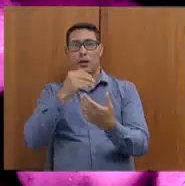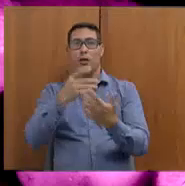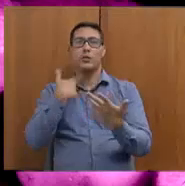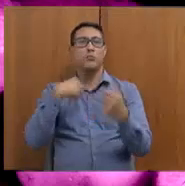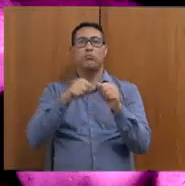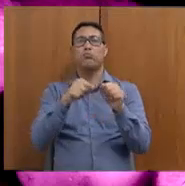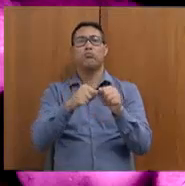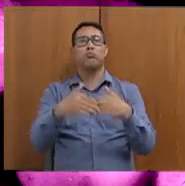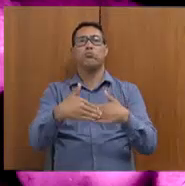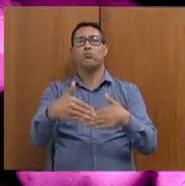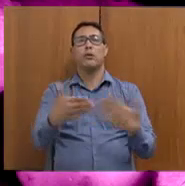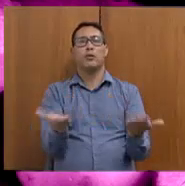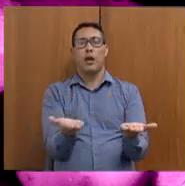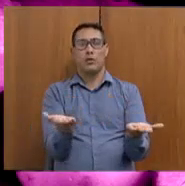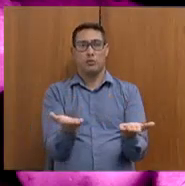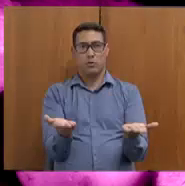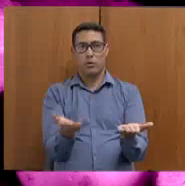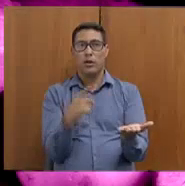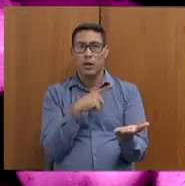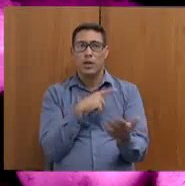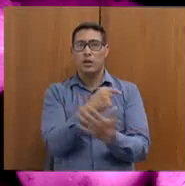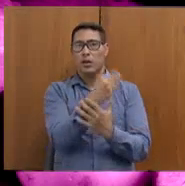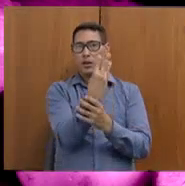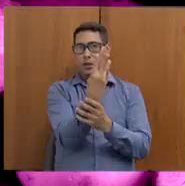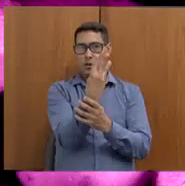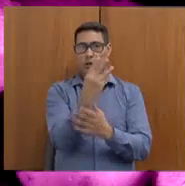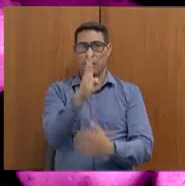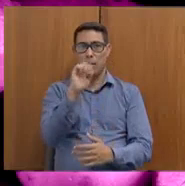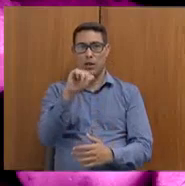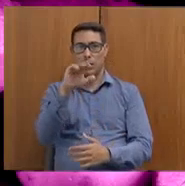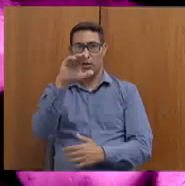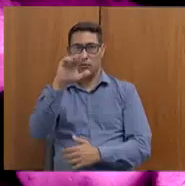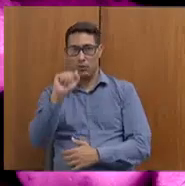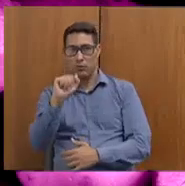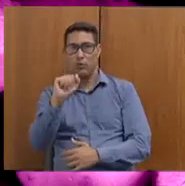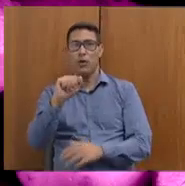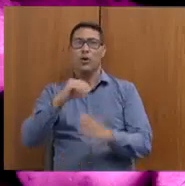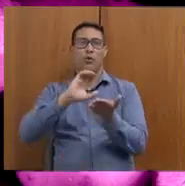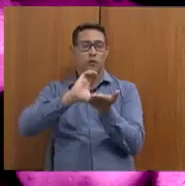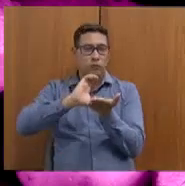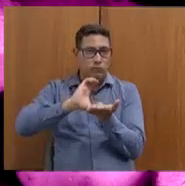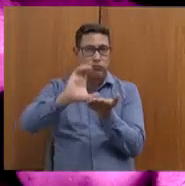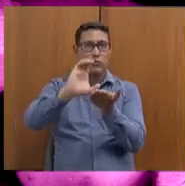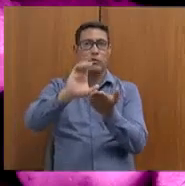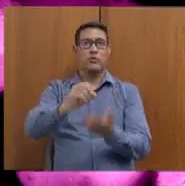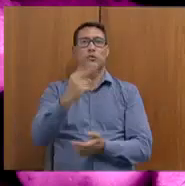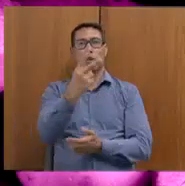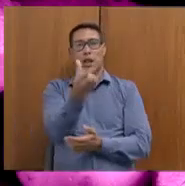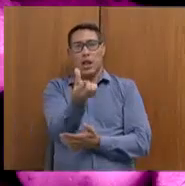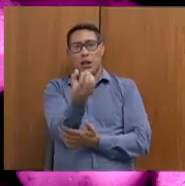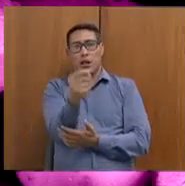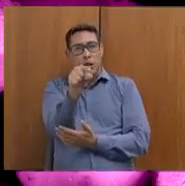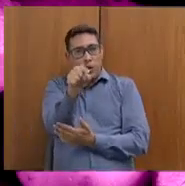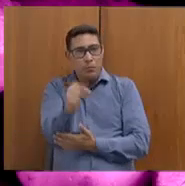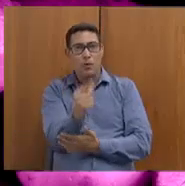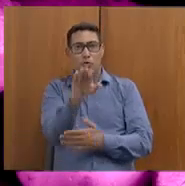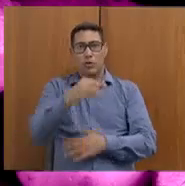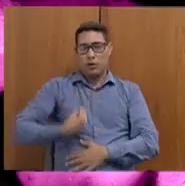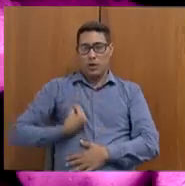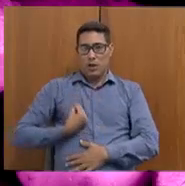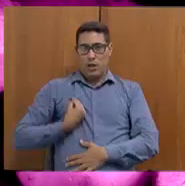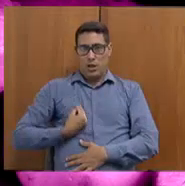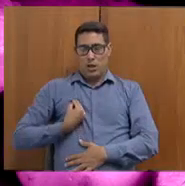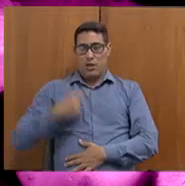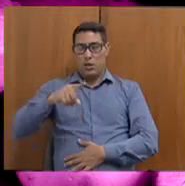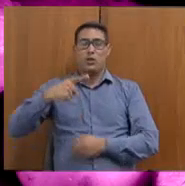Nós fomentamos três bancos de alimentos com investimento de 260 mil. São os bancos de alimentos já existentes em Minas Gerais.